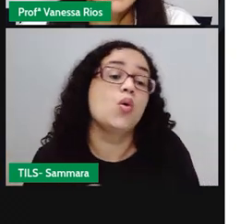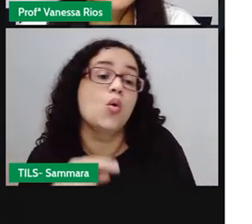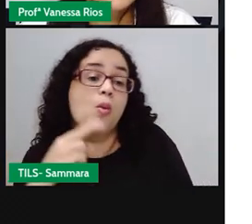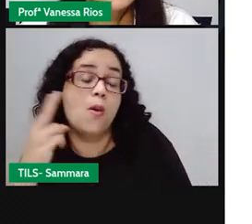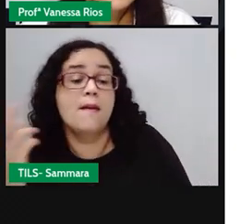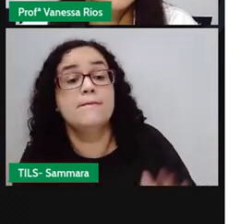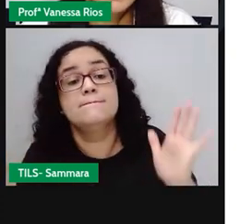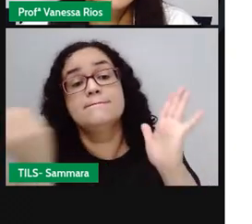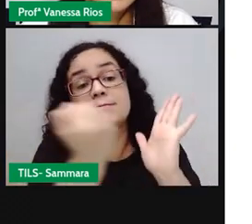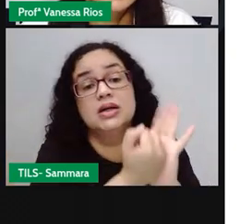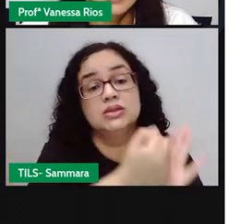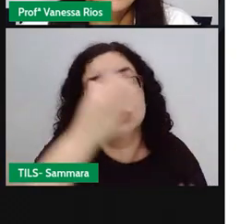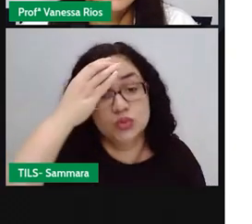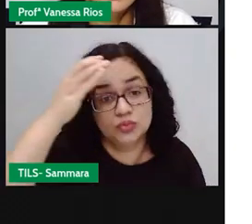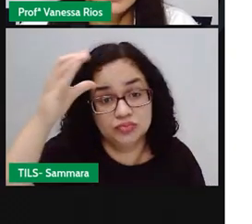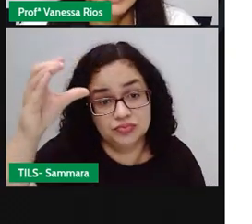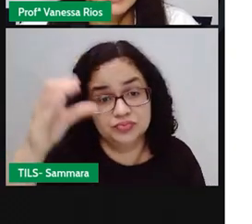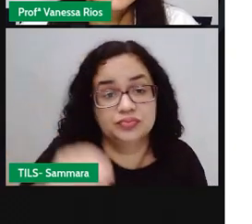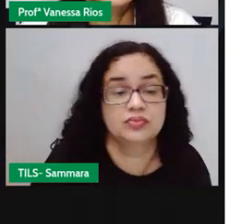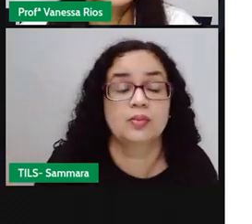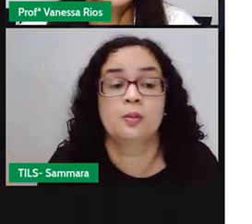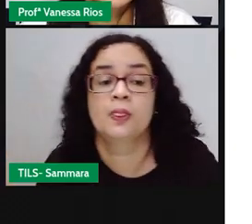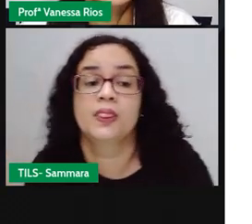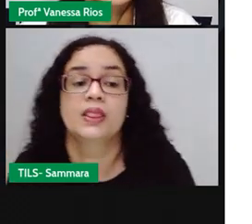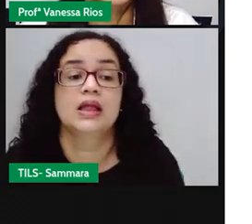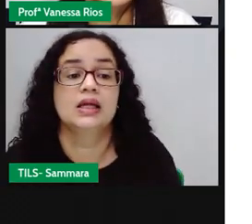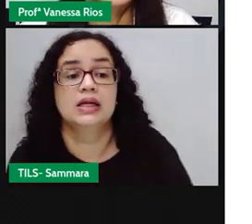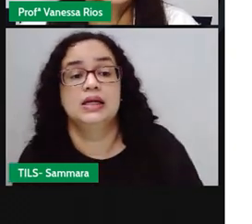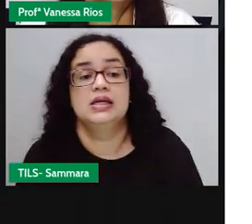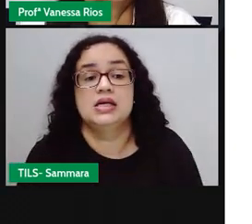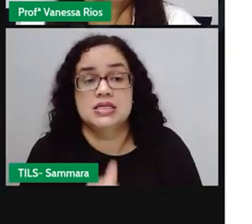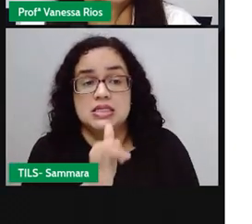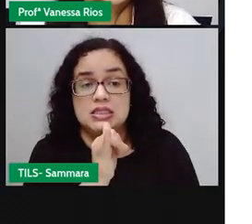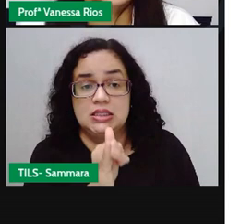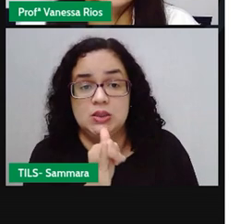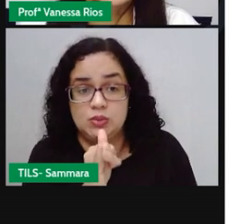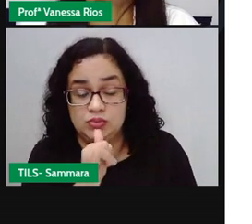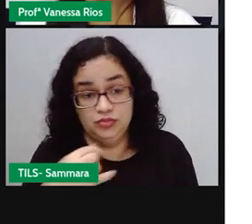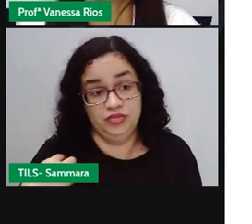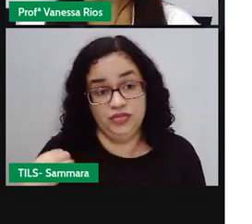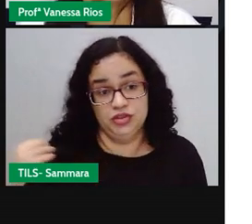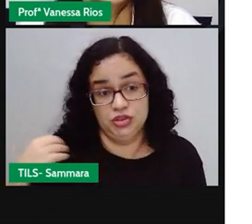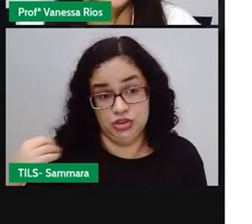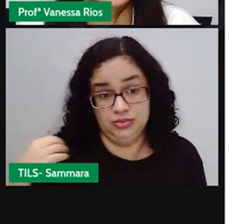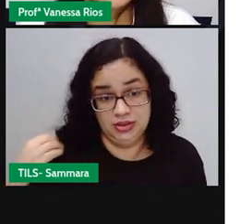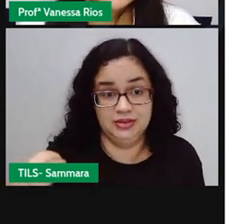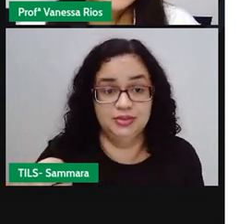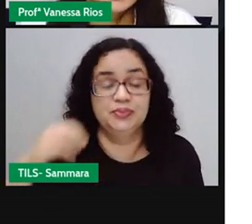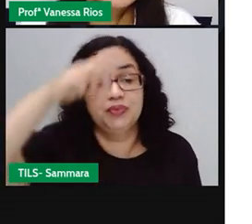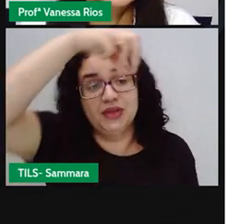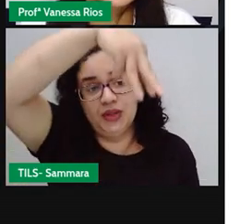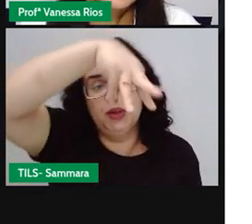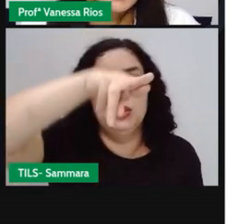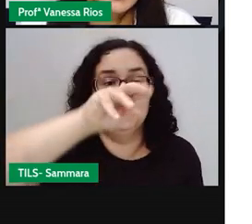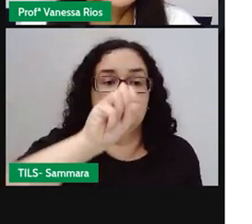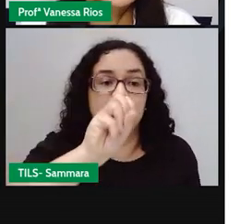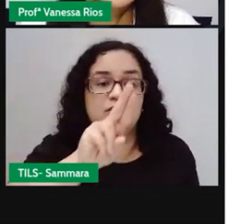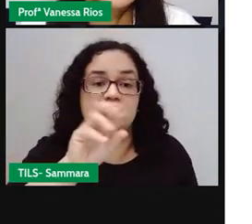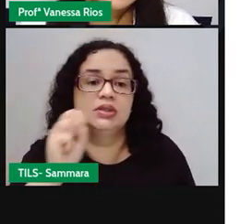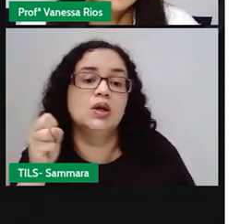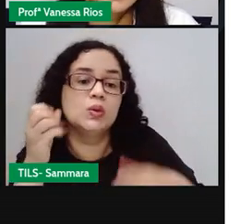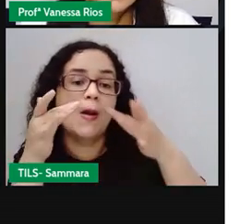cultural material. Aí entram os exemplos vestimentas, os museus, os